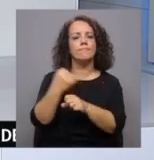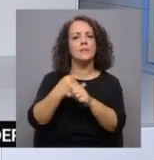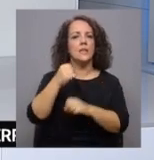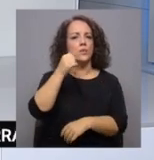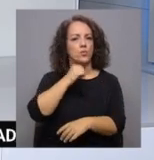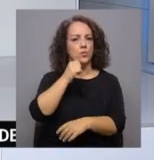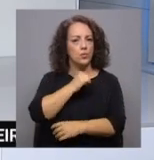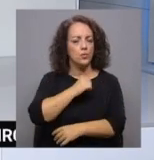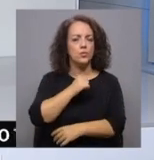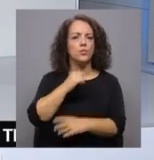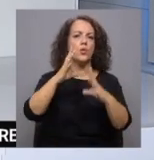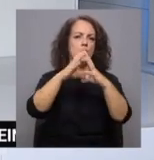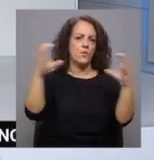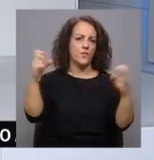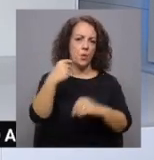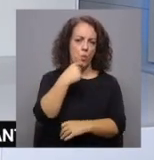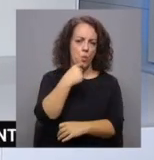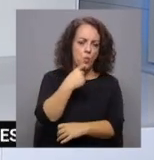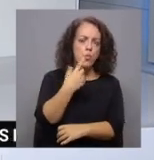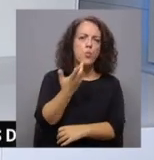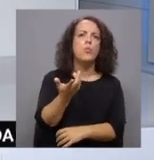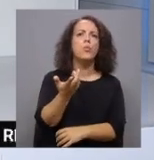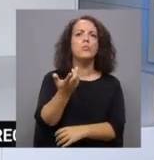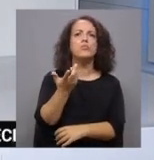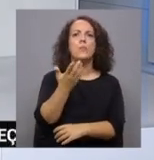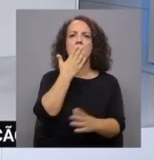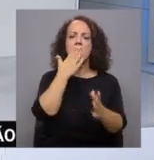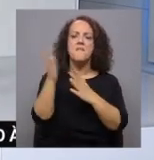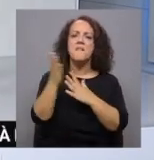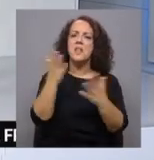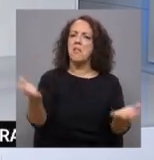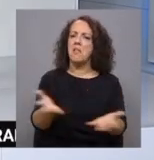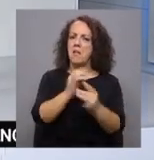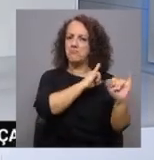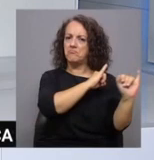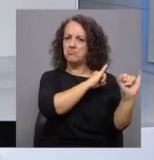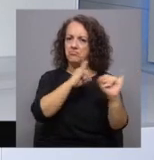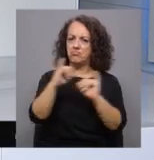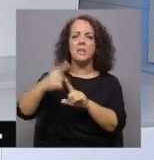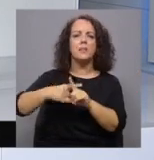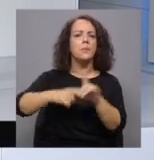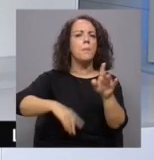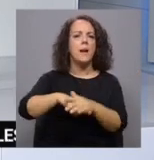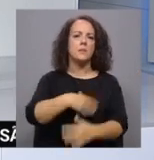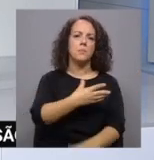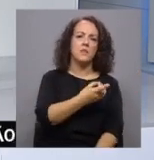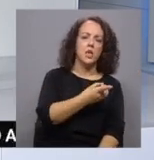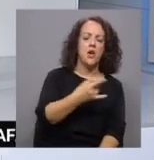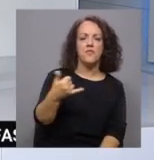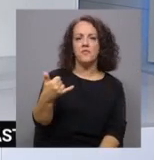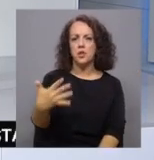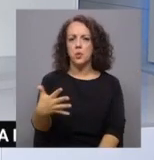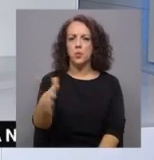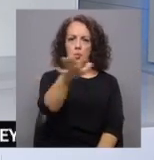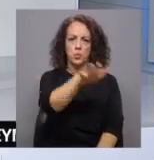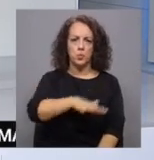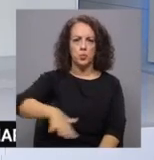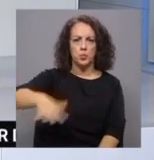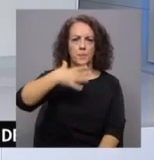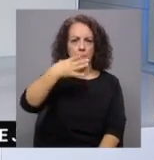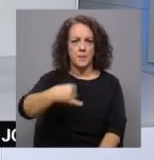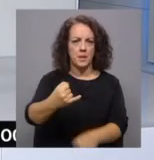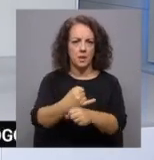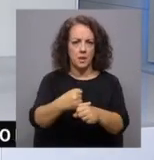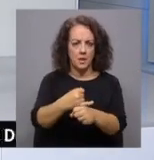períodos de céu promulado, vento do quadrante oeste fraco a moderado, máximas entre os 19 e os 21 graus em todo o arquipélago